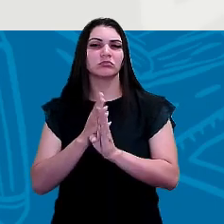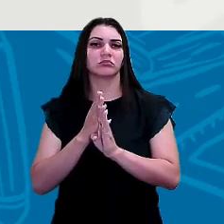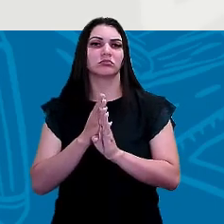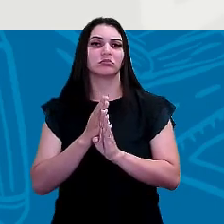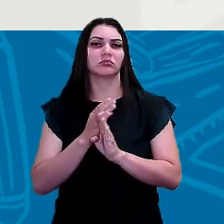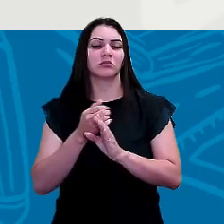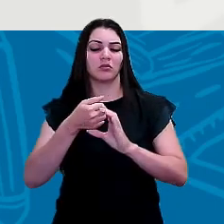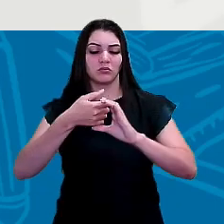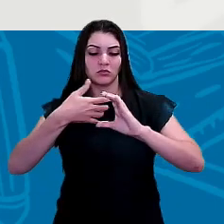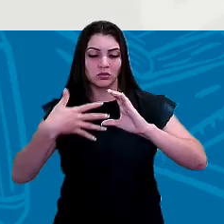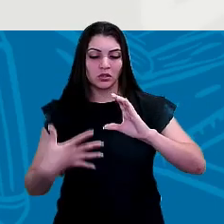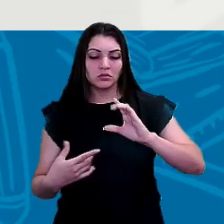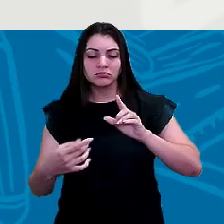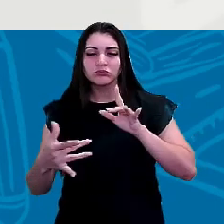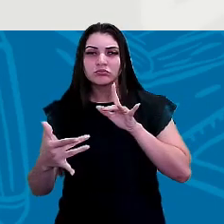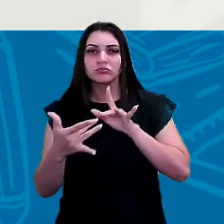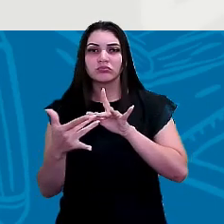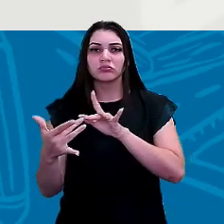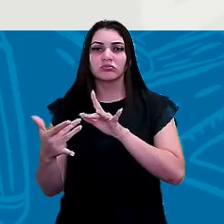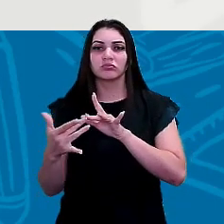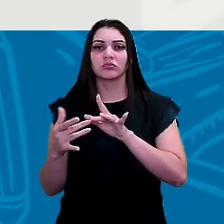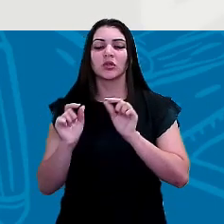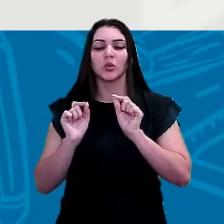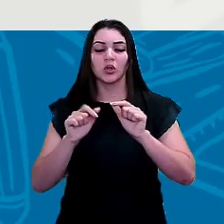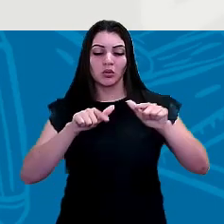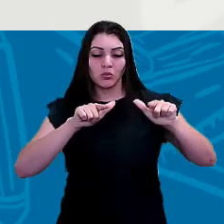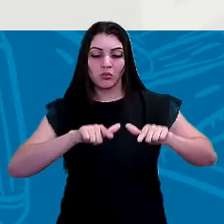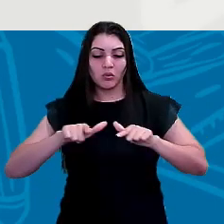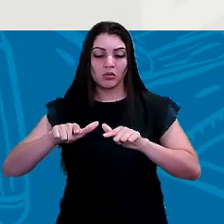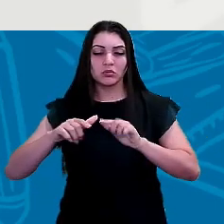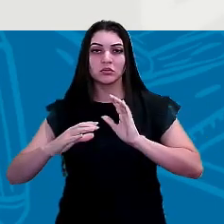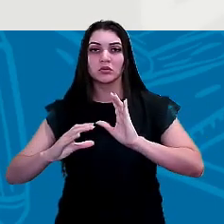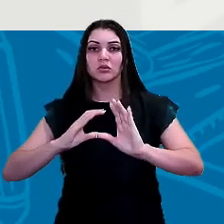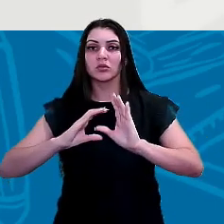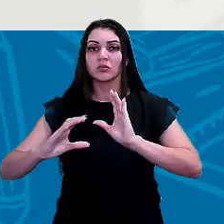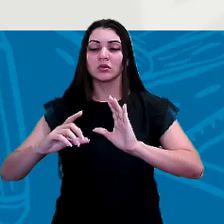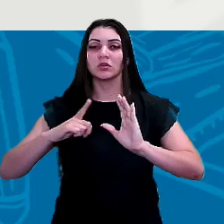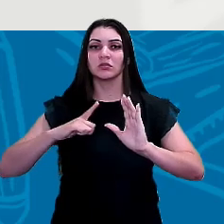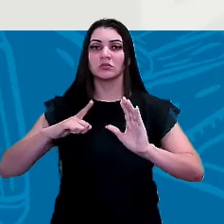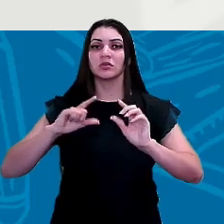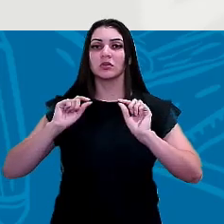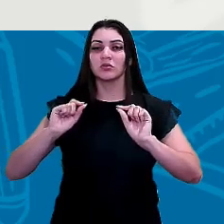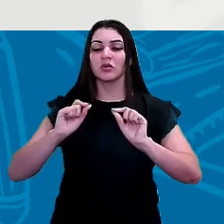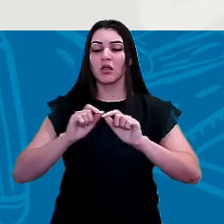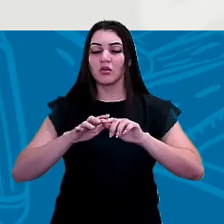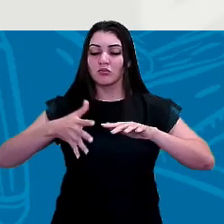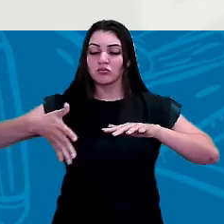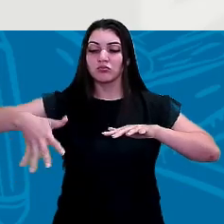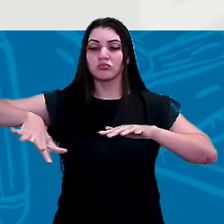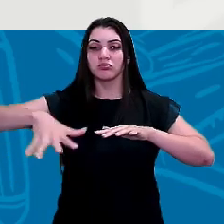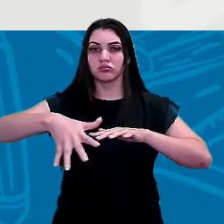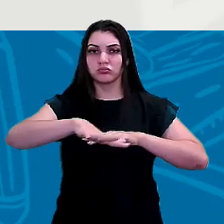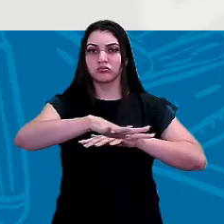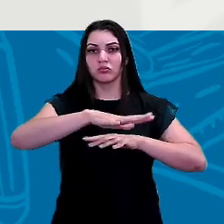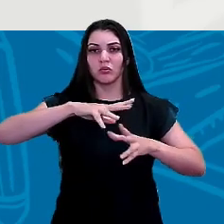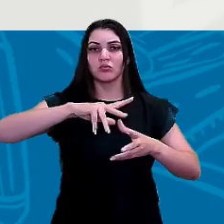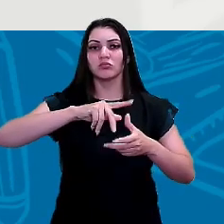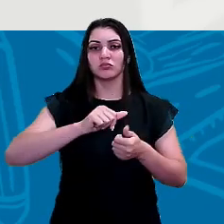e classifica de acordo com a sua localização e a comunicação que eles têm com os oceanos, ok?